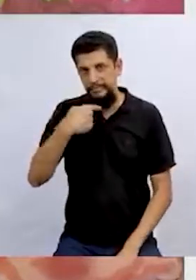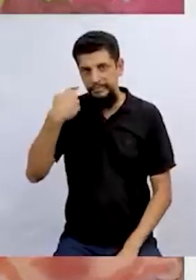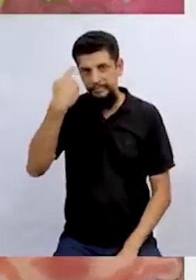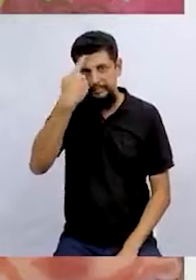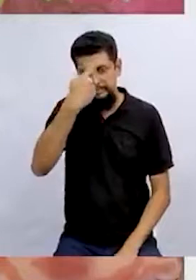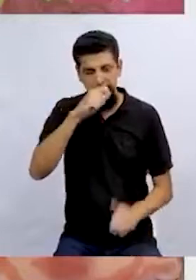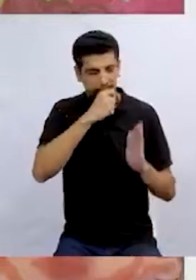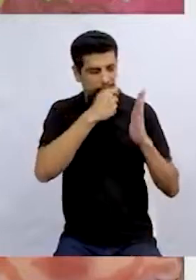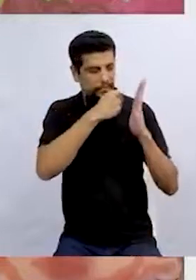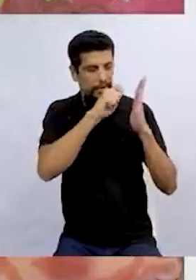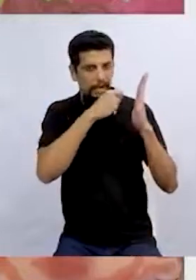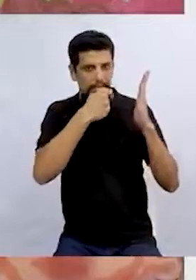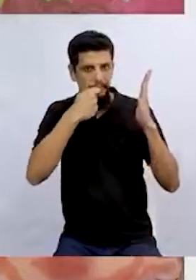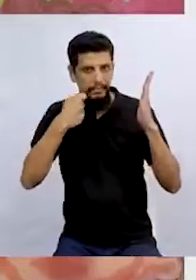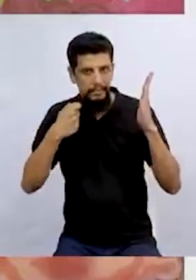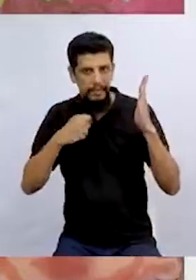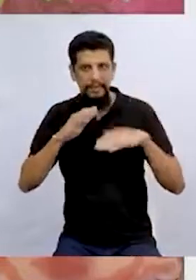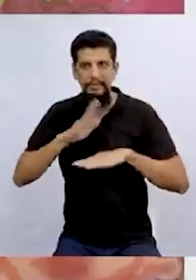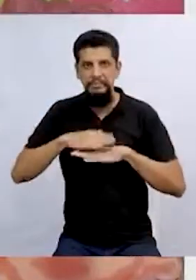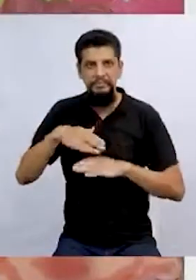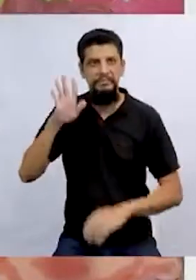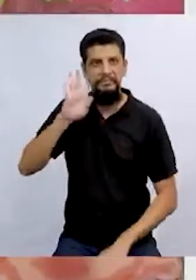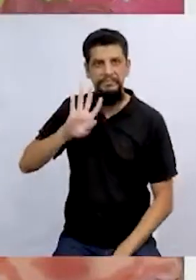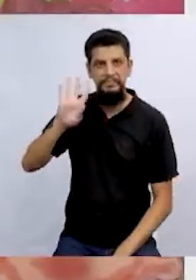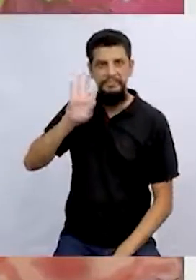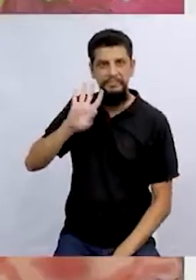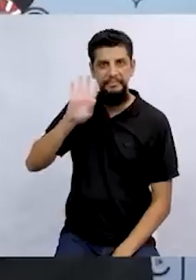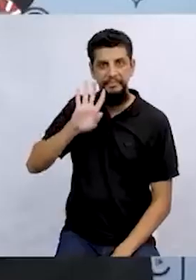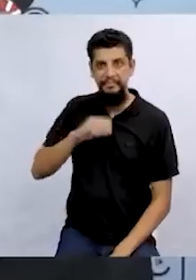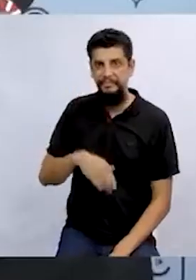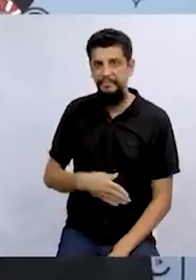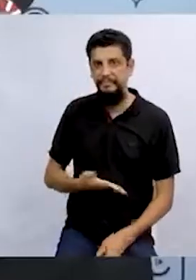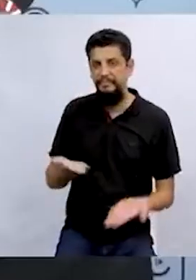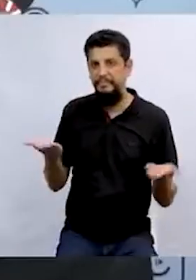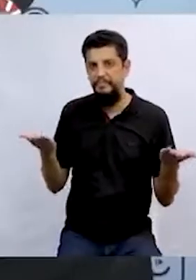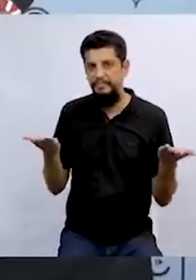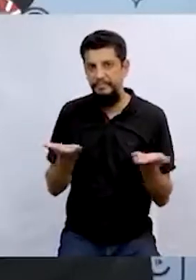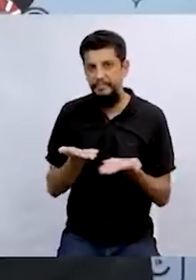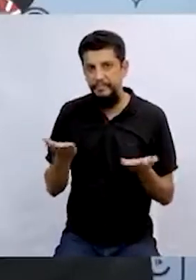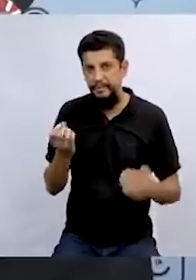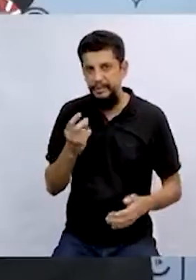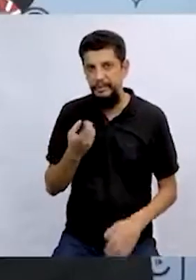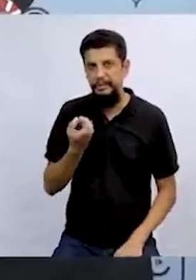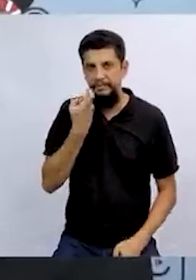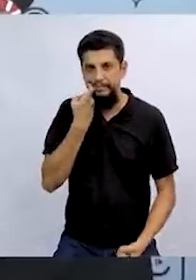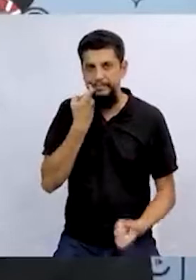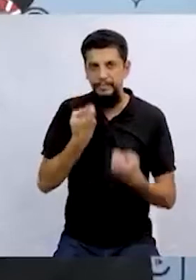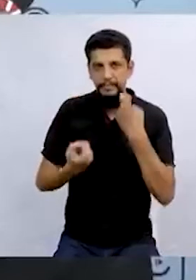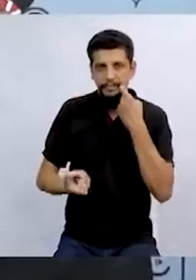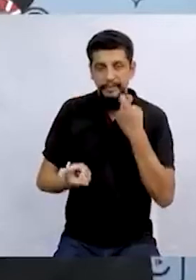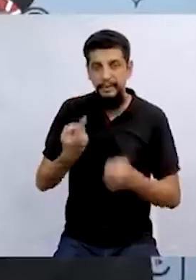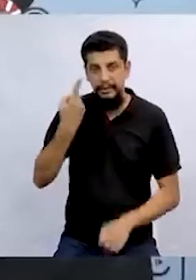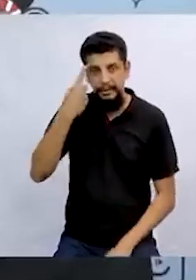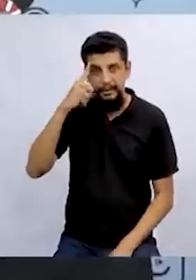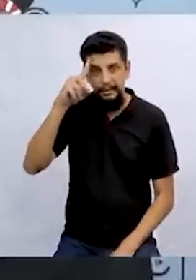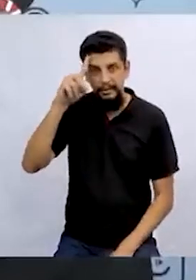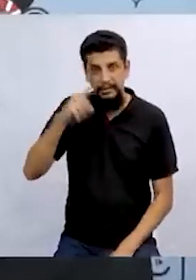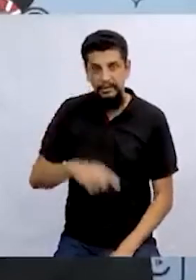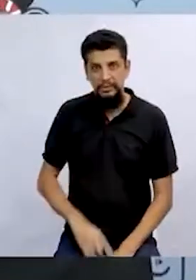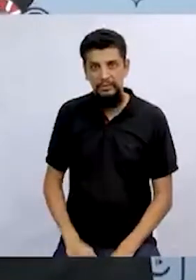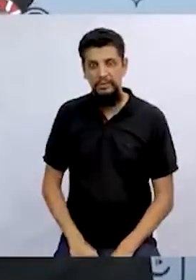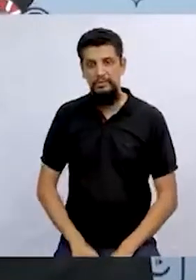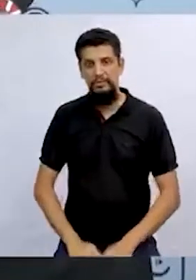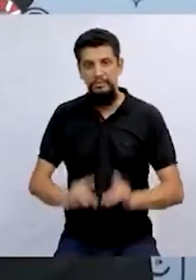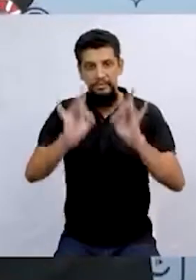bagunçada de batom, que é mais divertido. Agora, sexta-feira, é dia do